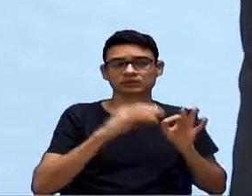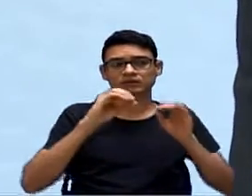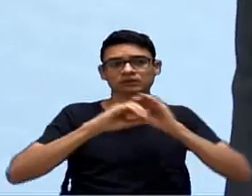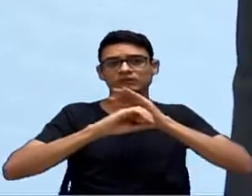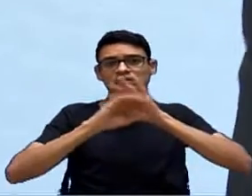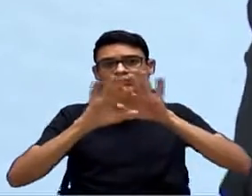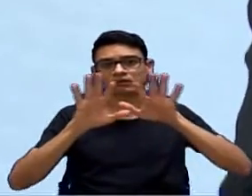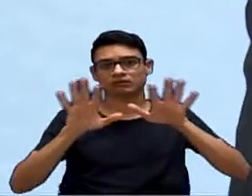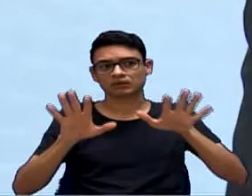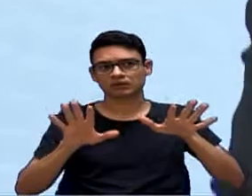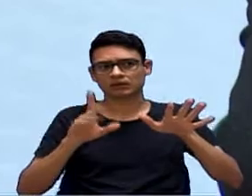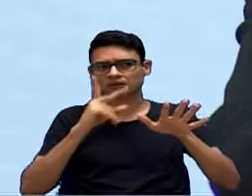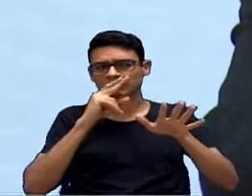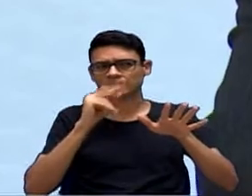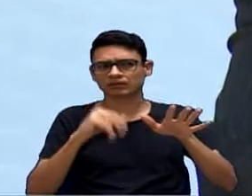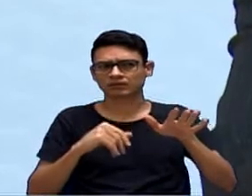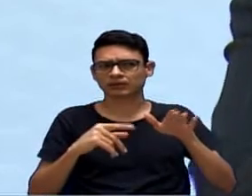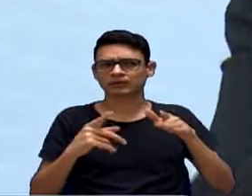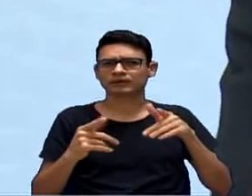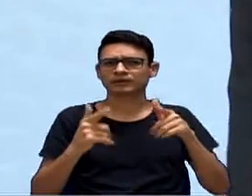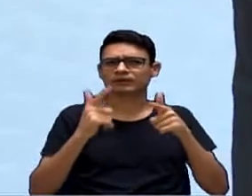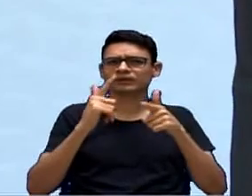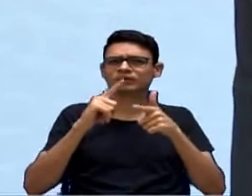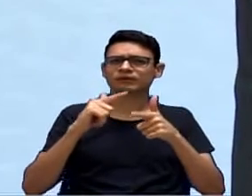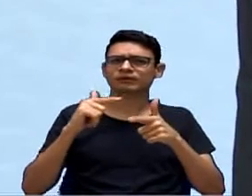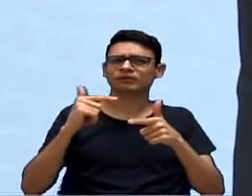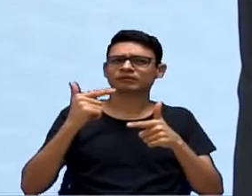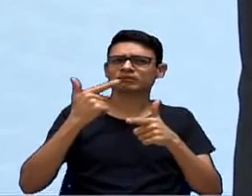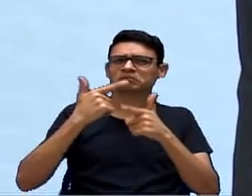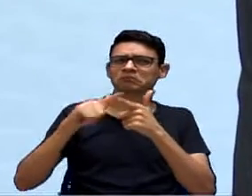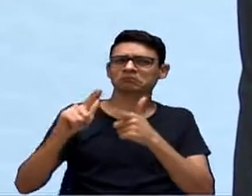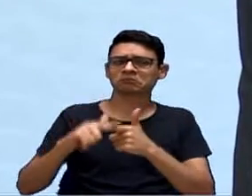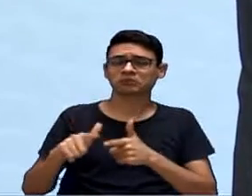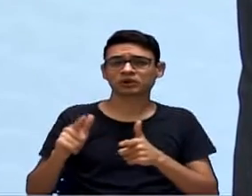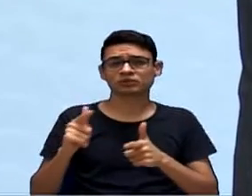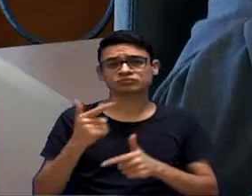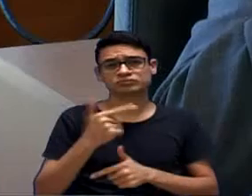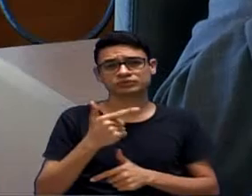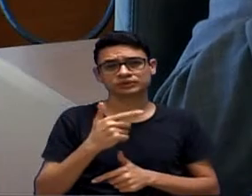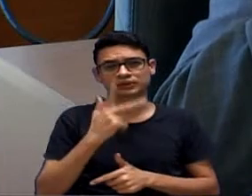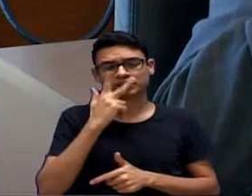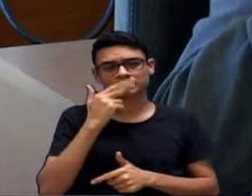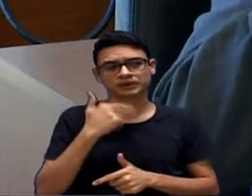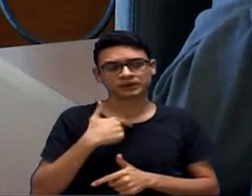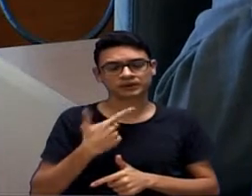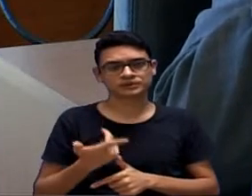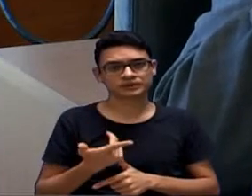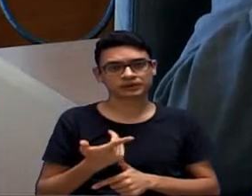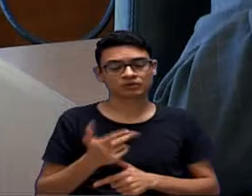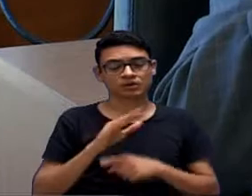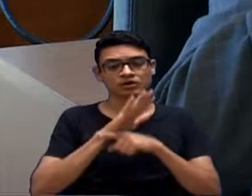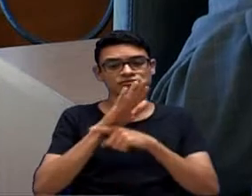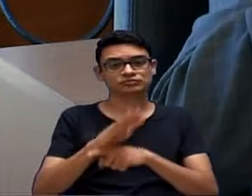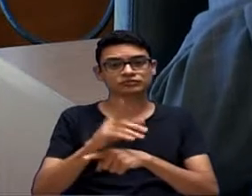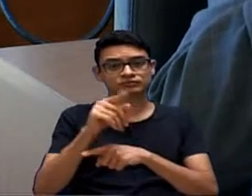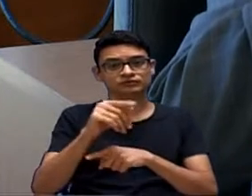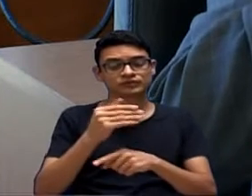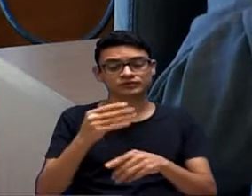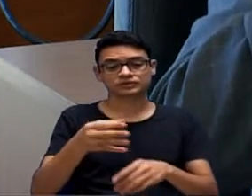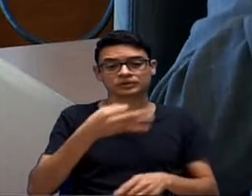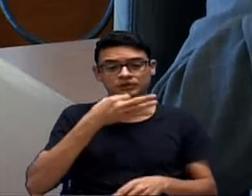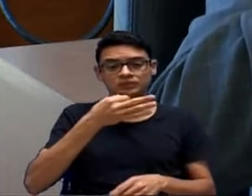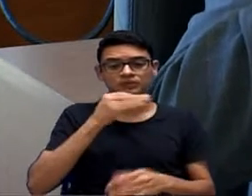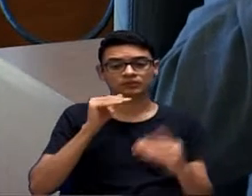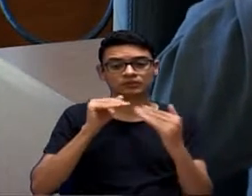não abre brecha, ele está dentro do que o TAC traz. Vereadora, pelo jeito, eu não vou convencer vossa excelência e eu teria todos os argumentos.